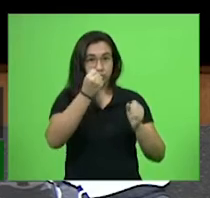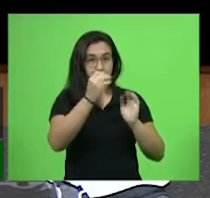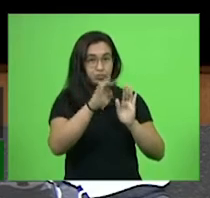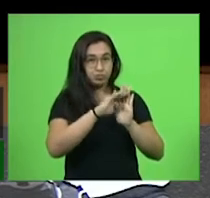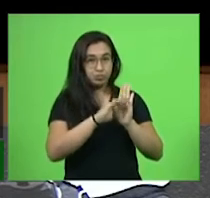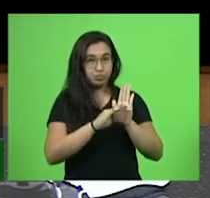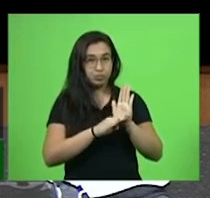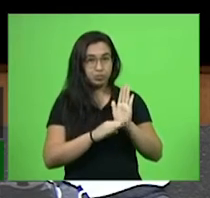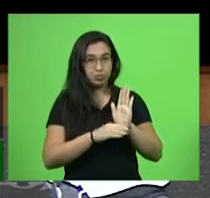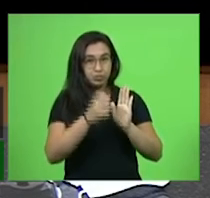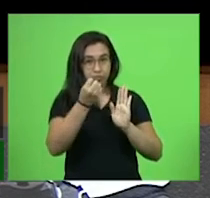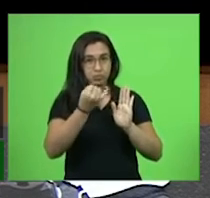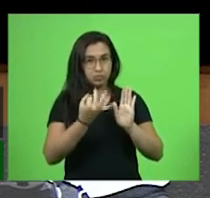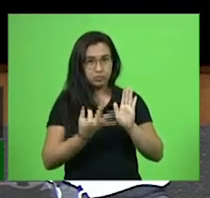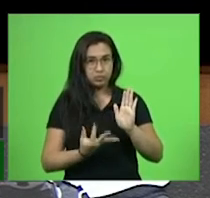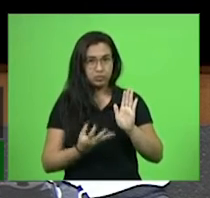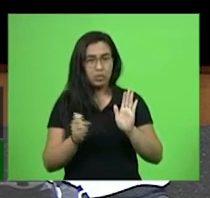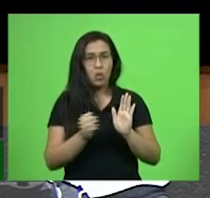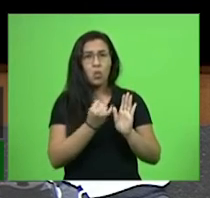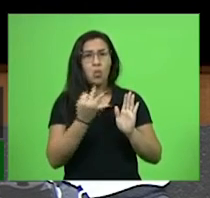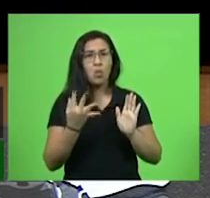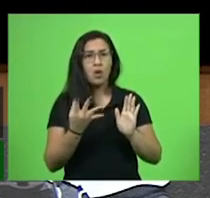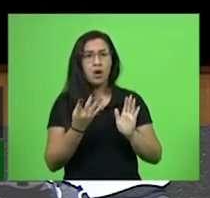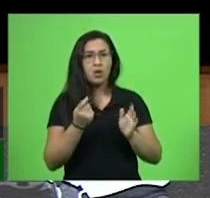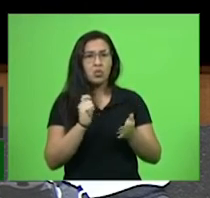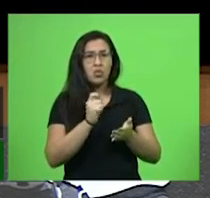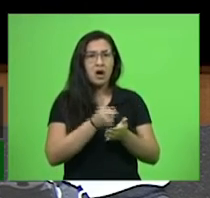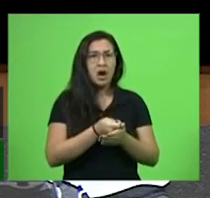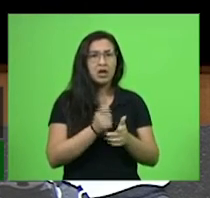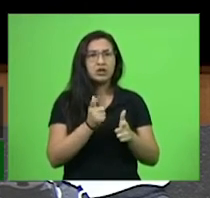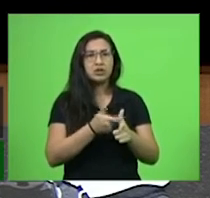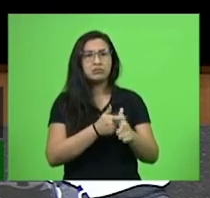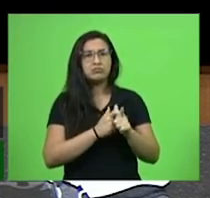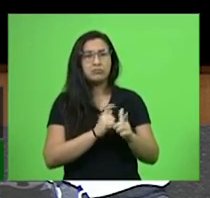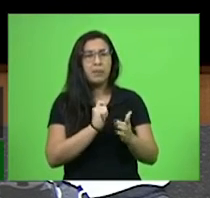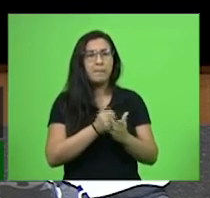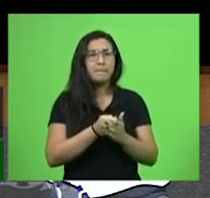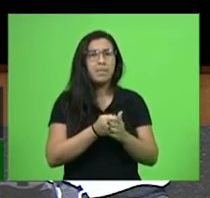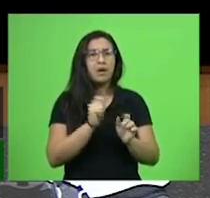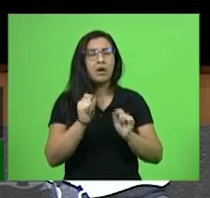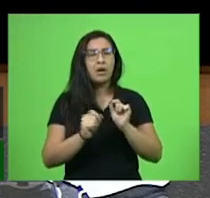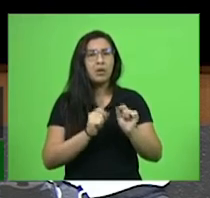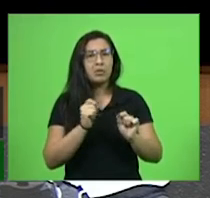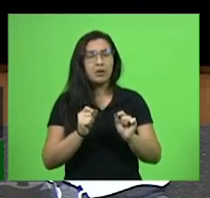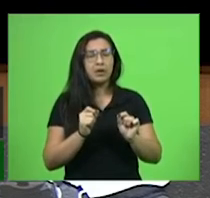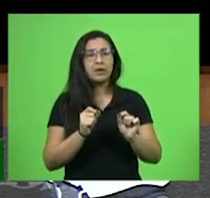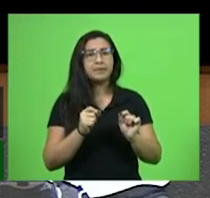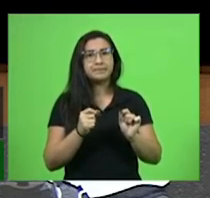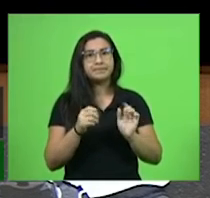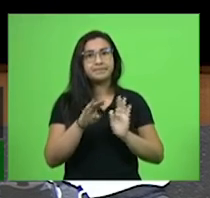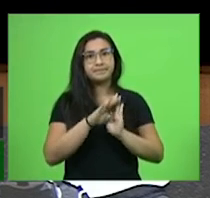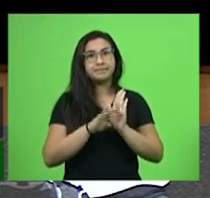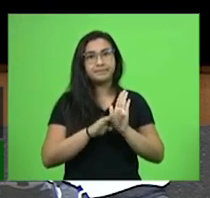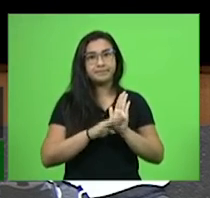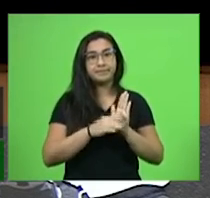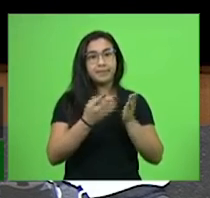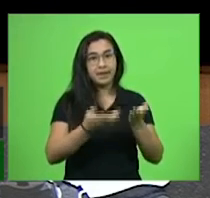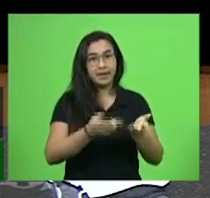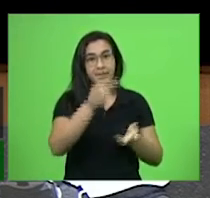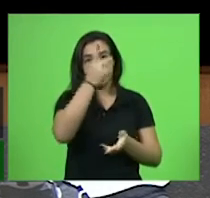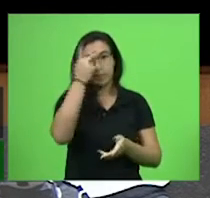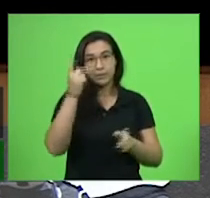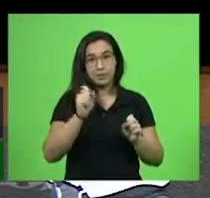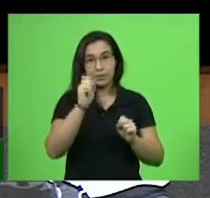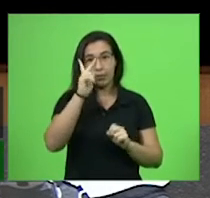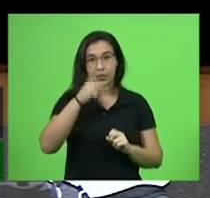livremente sua renda, sujeitando-se em seguida à fiscalização da receita, por que as